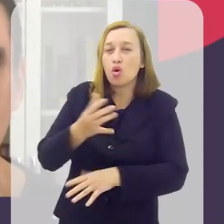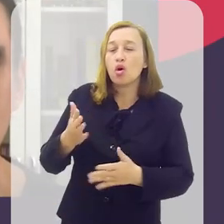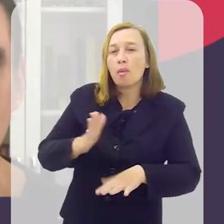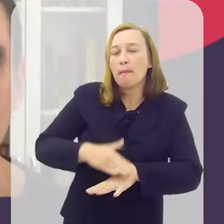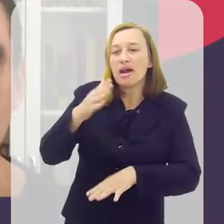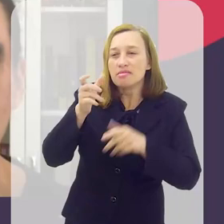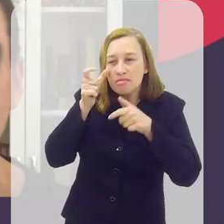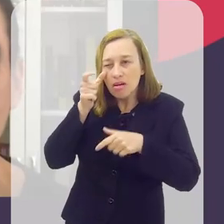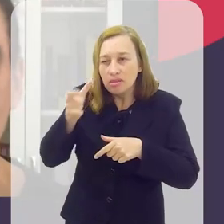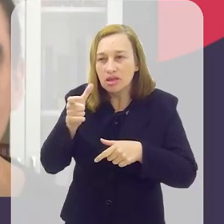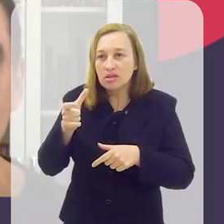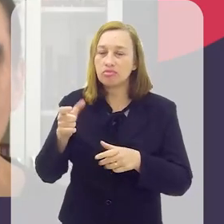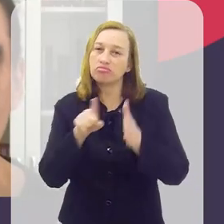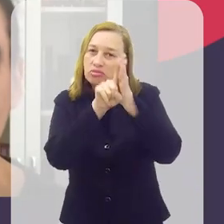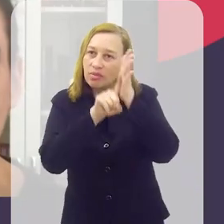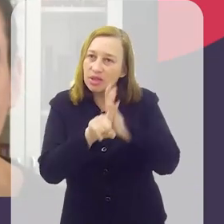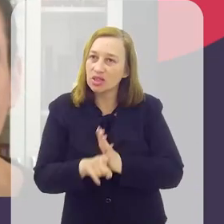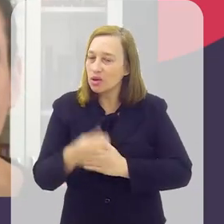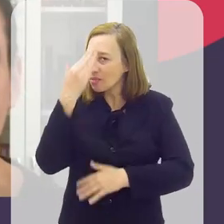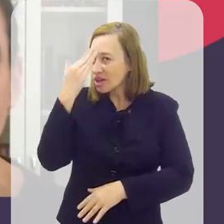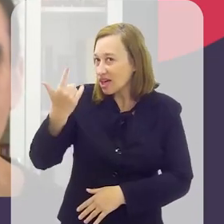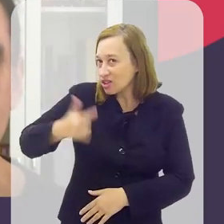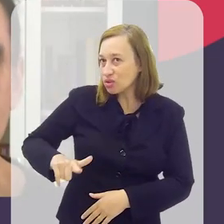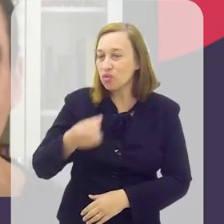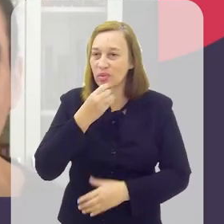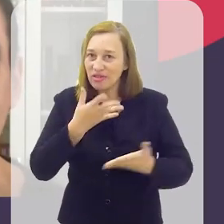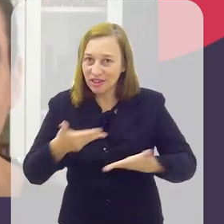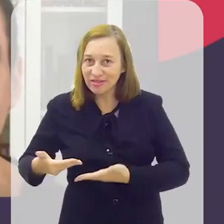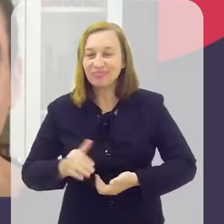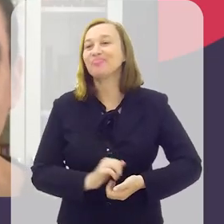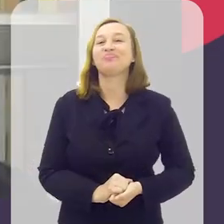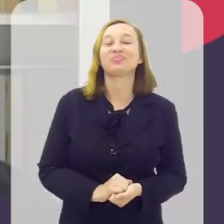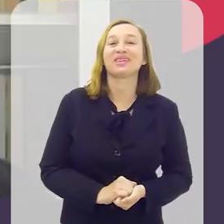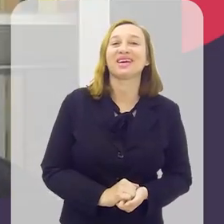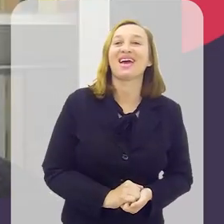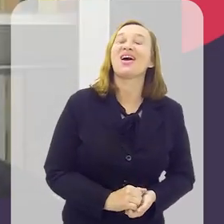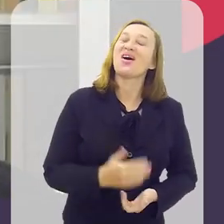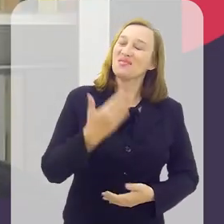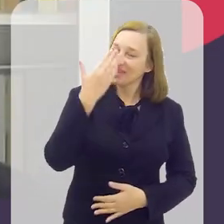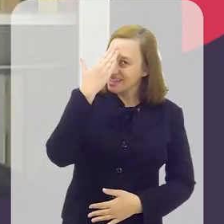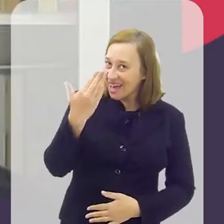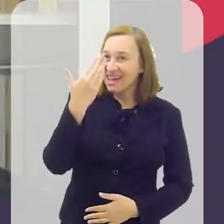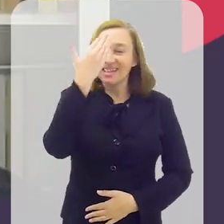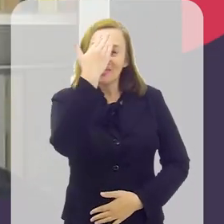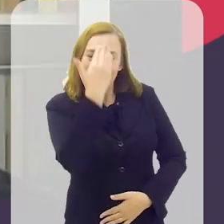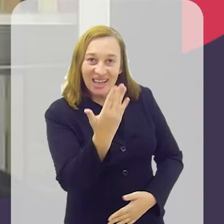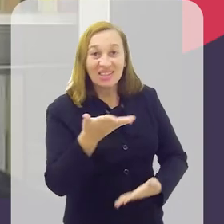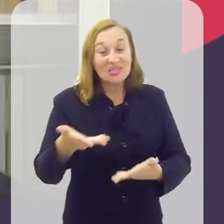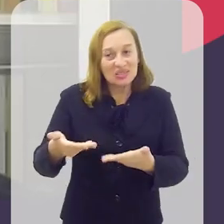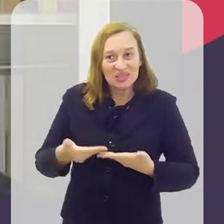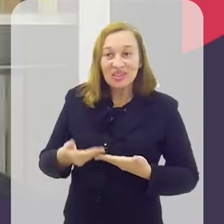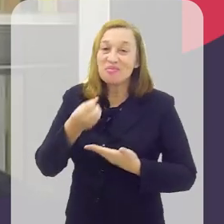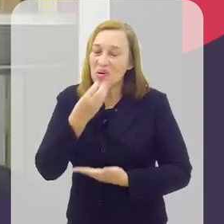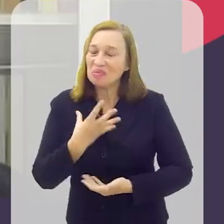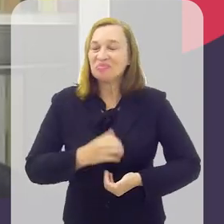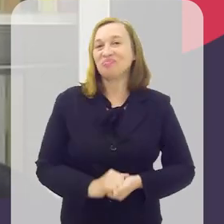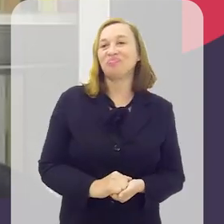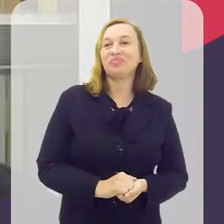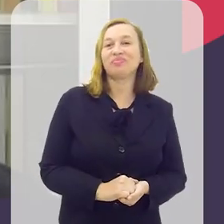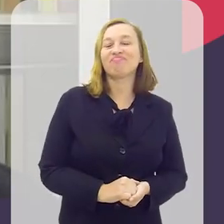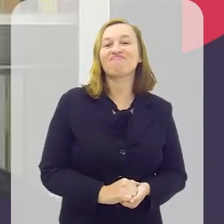chamou mais atenção nessa pesquisa. Obrigada mais uma vez, seja bem-vindo. Olá, obrigado. Obrigado pelo convite. Bom,